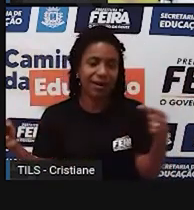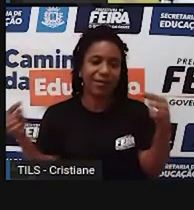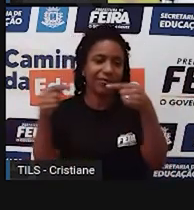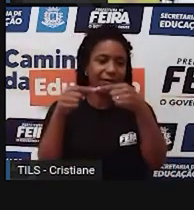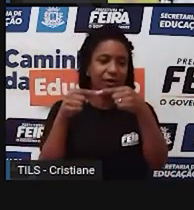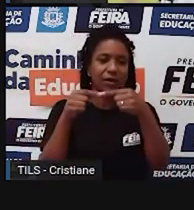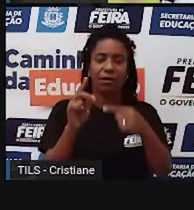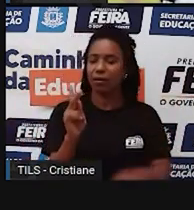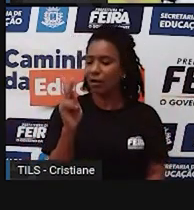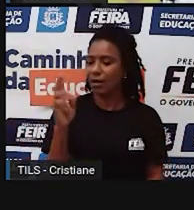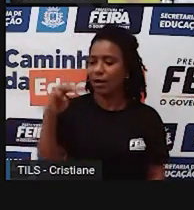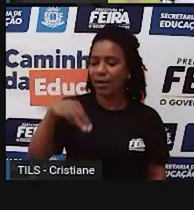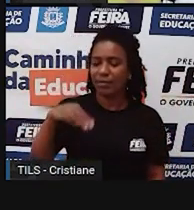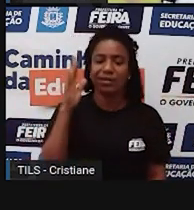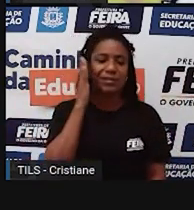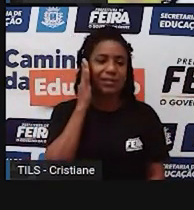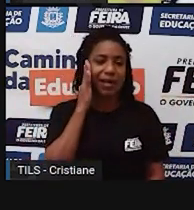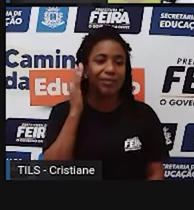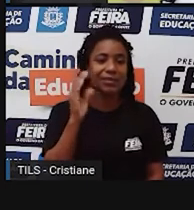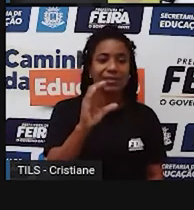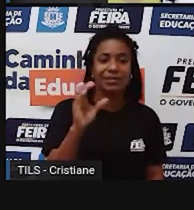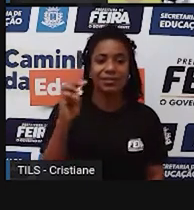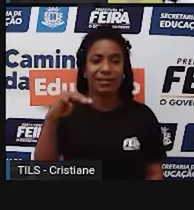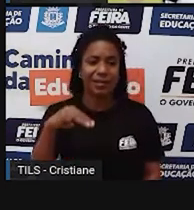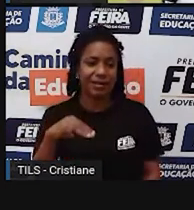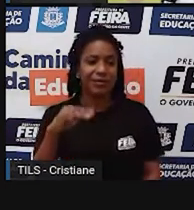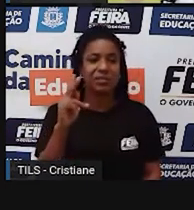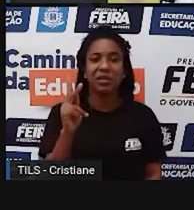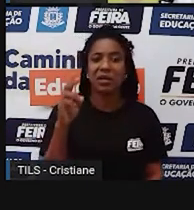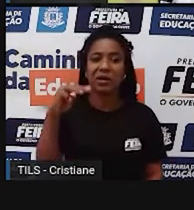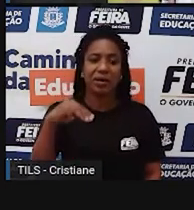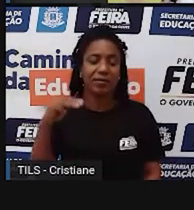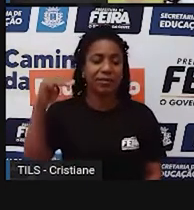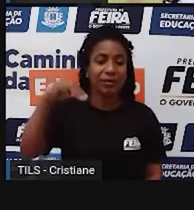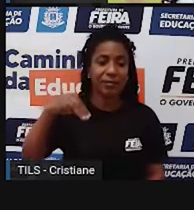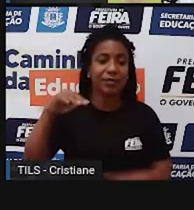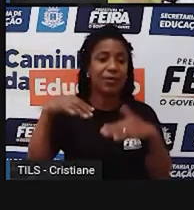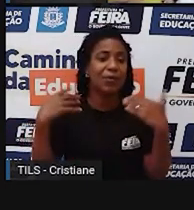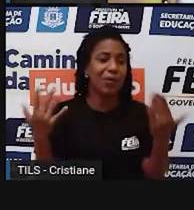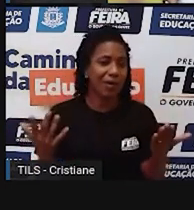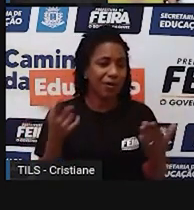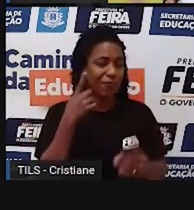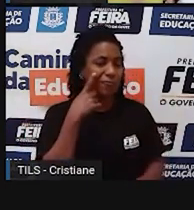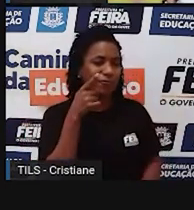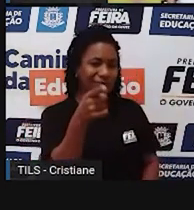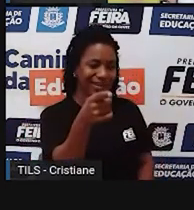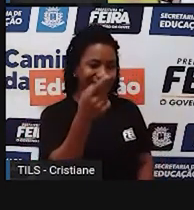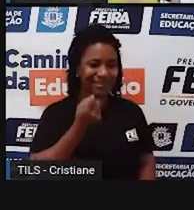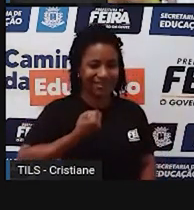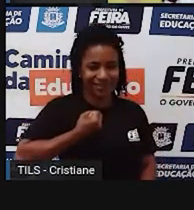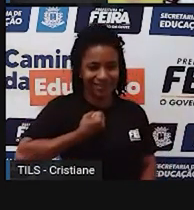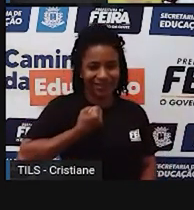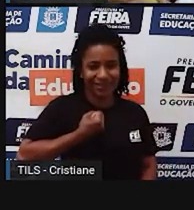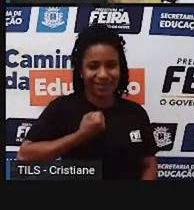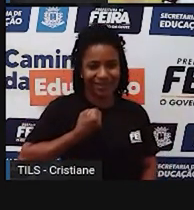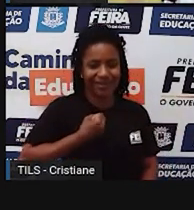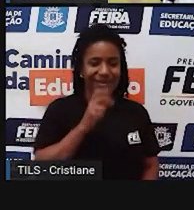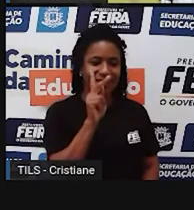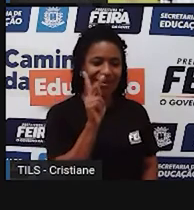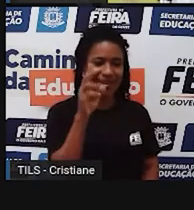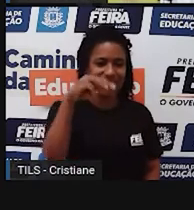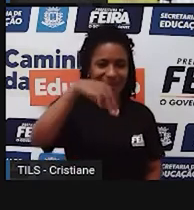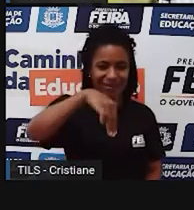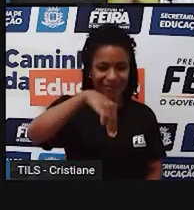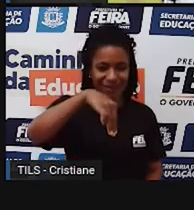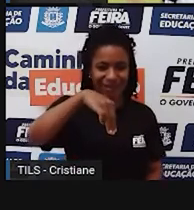Como é que eu sei se foi quilômetros, foi centímetro, não o que foi? Eu tenho uma representaçãozinha na frente. Se é quilômetros, eu tenho lá o Km. Se é metro,